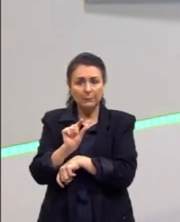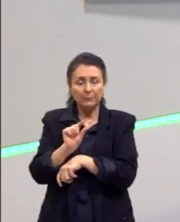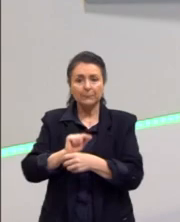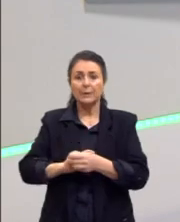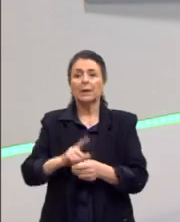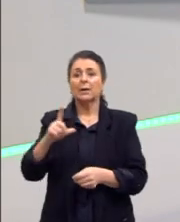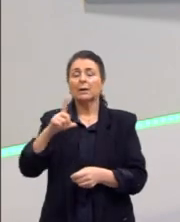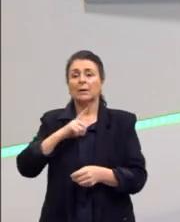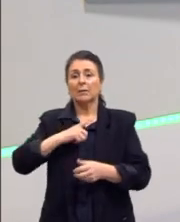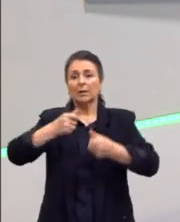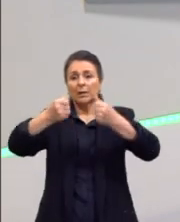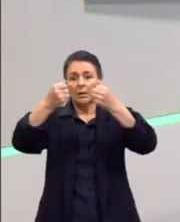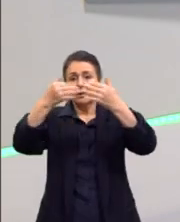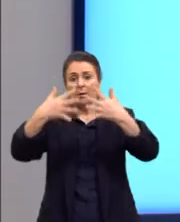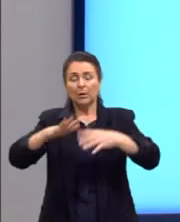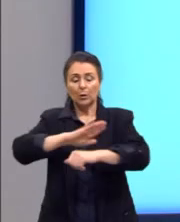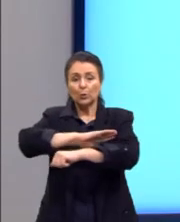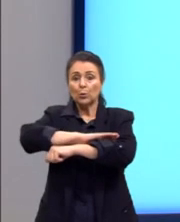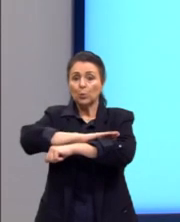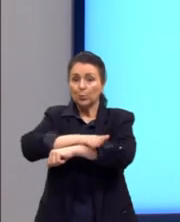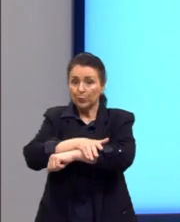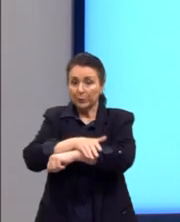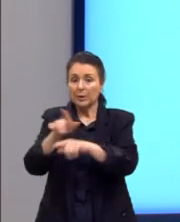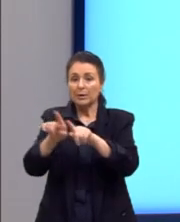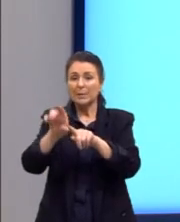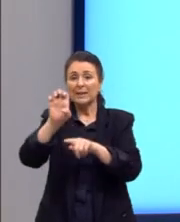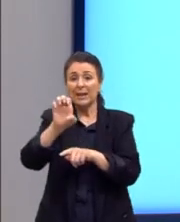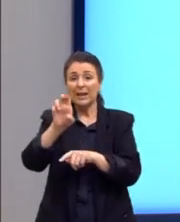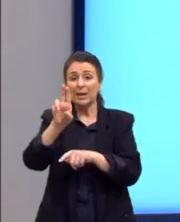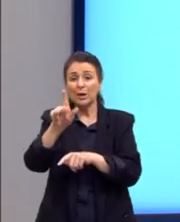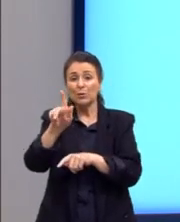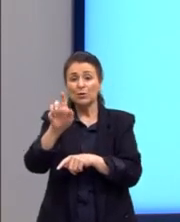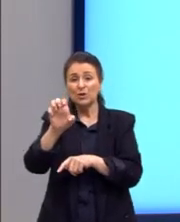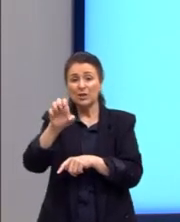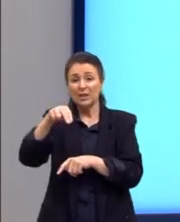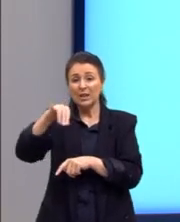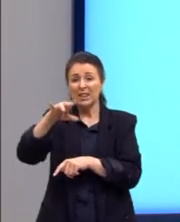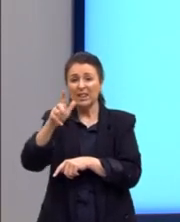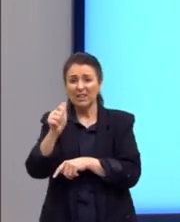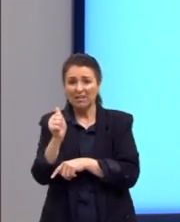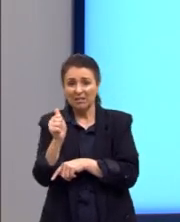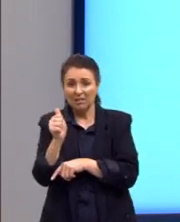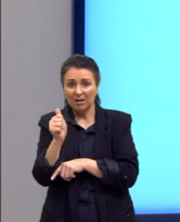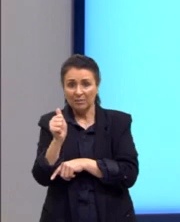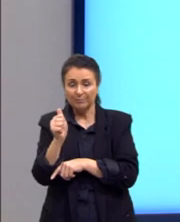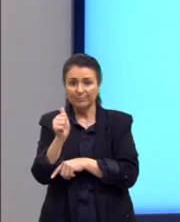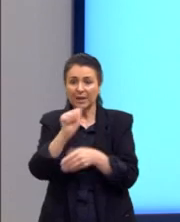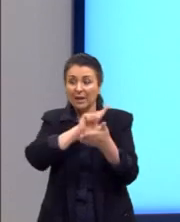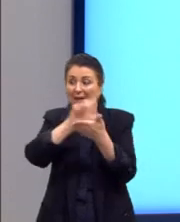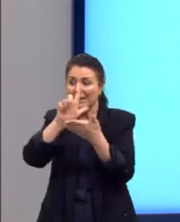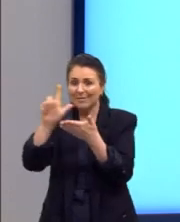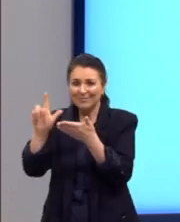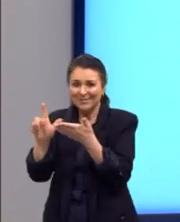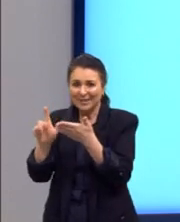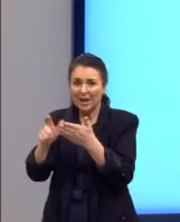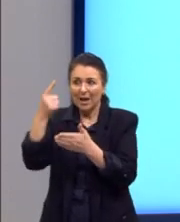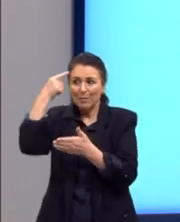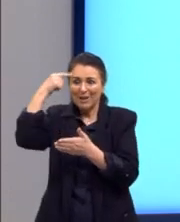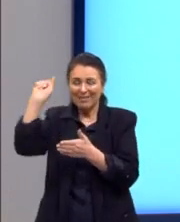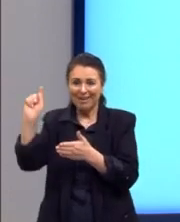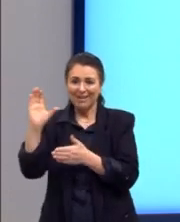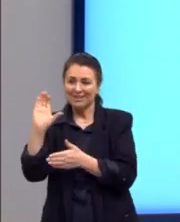E a gente vai falar também do racismo e da eugenia. No século XIX, começam a ter ideias de um racismo